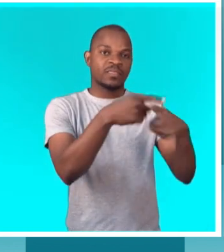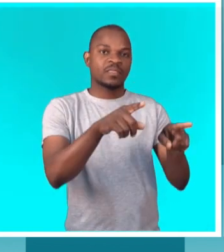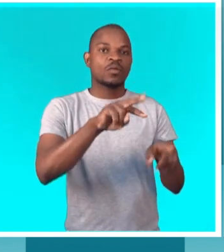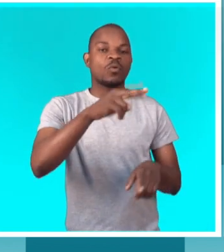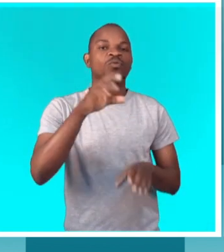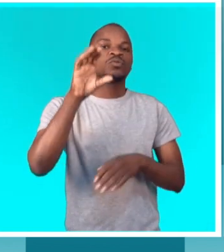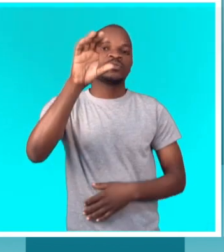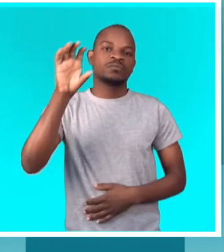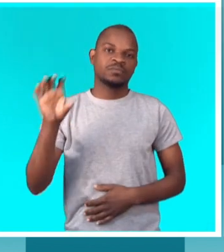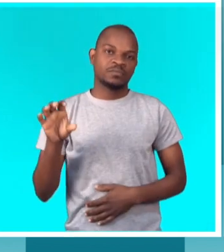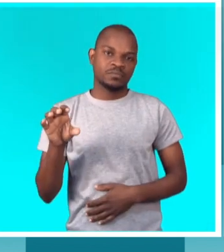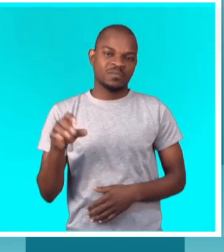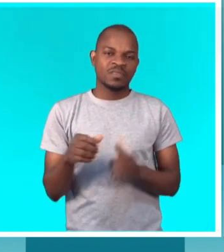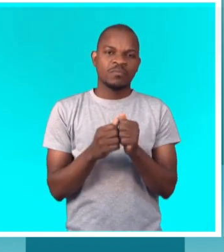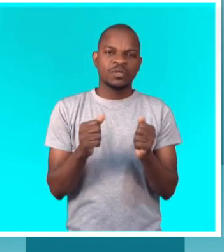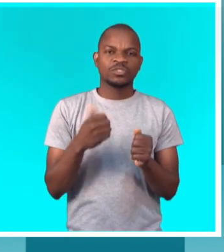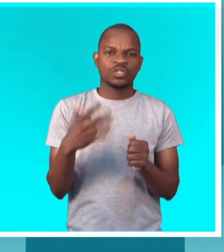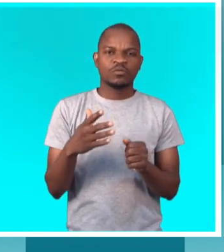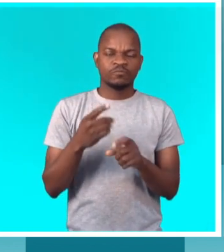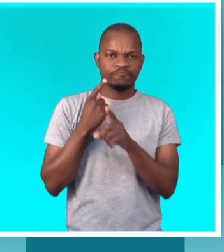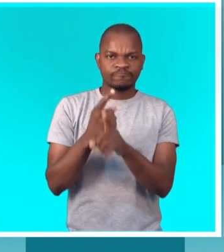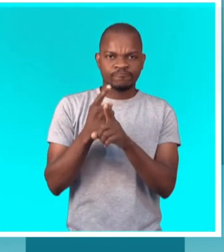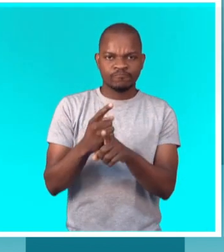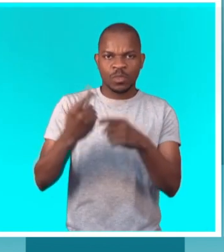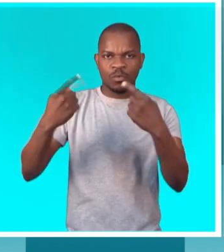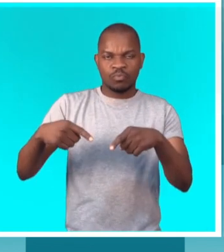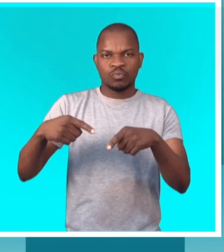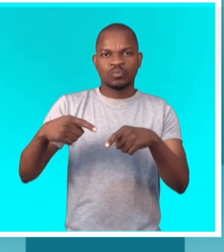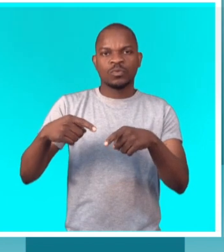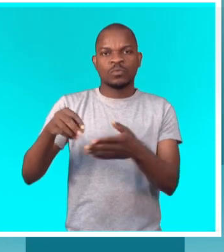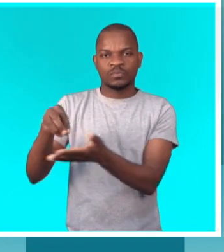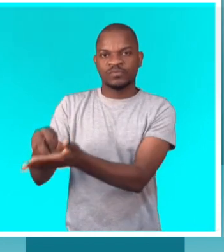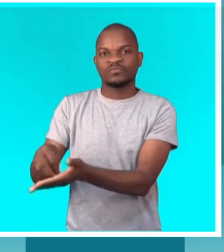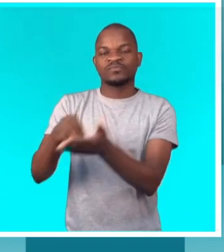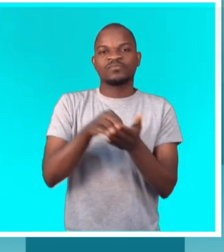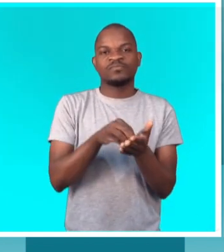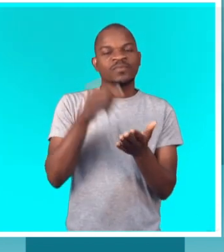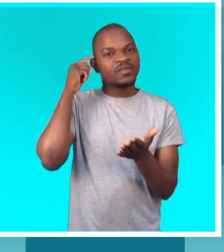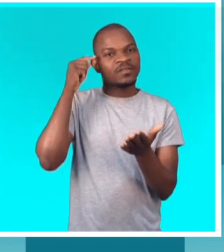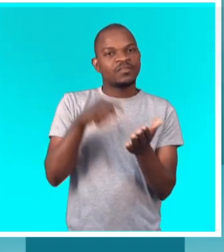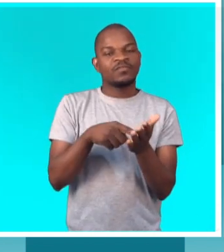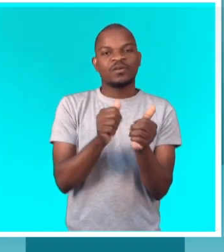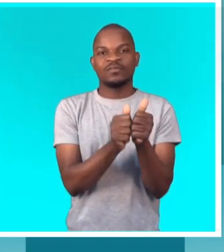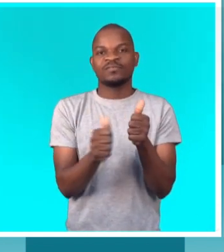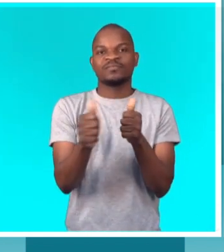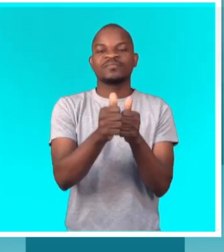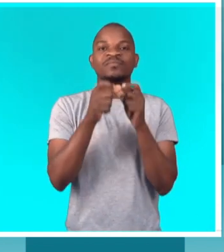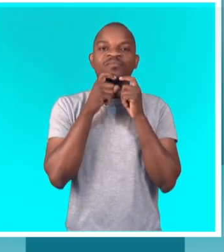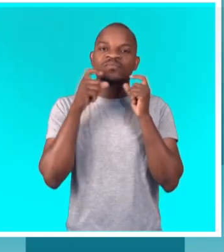é diferente dos outros atletas de outros países. Mas trouxeram e levaram a bandeira de Moçambique